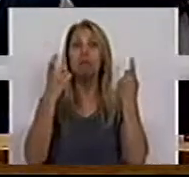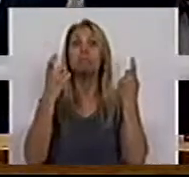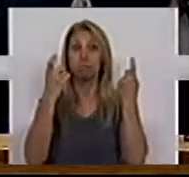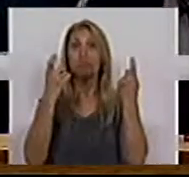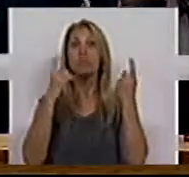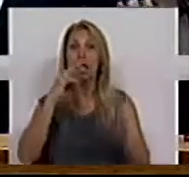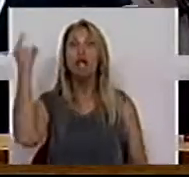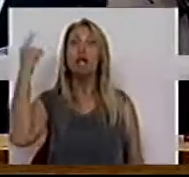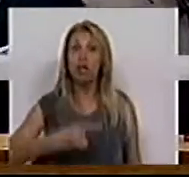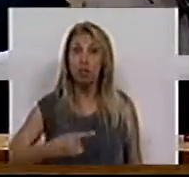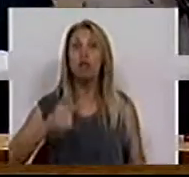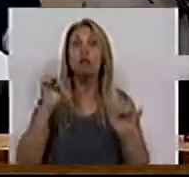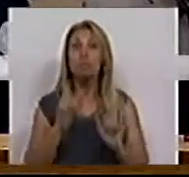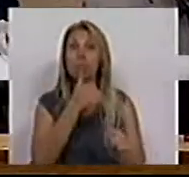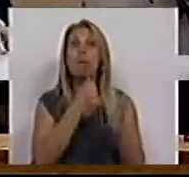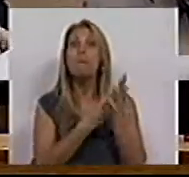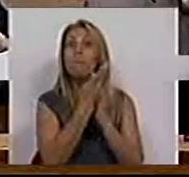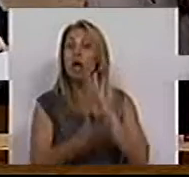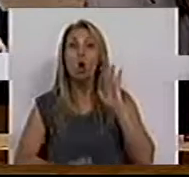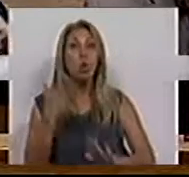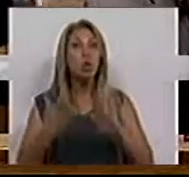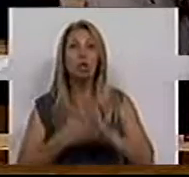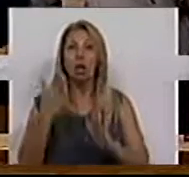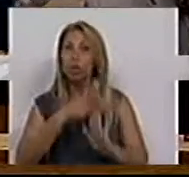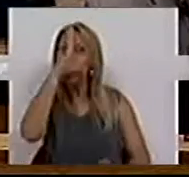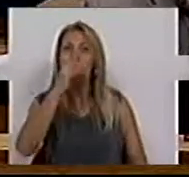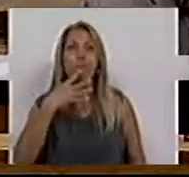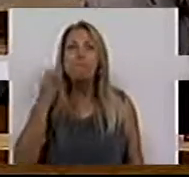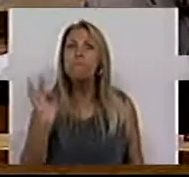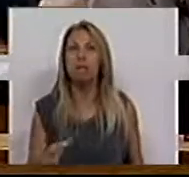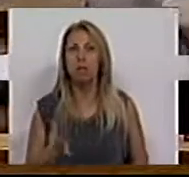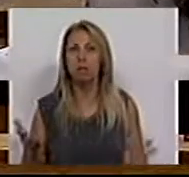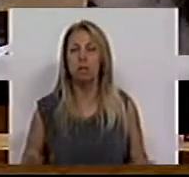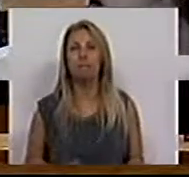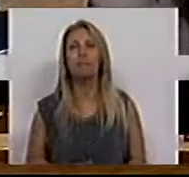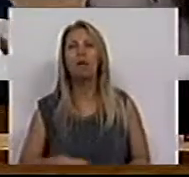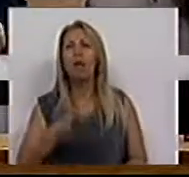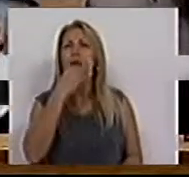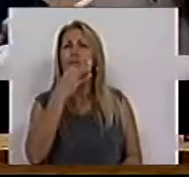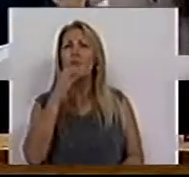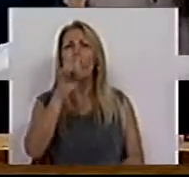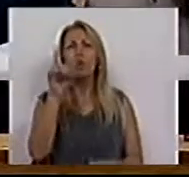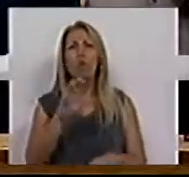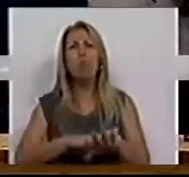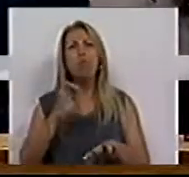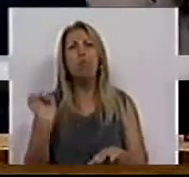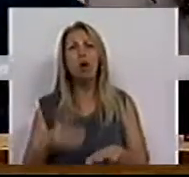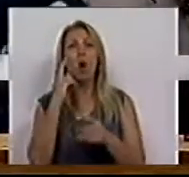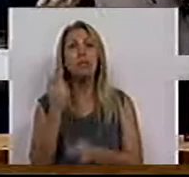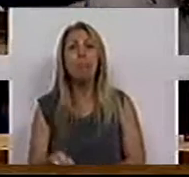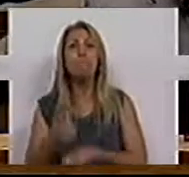tomadas de medidas urgentes por parte do Governo. Falou das questões da pesca da sardinha,